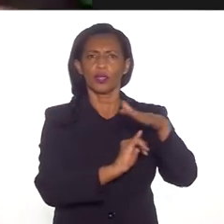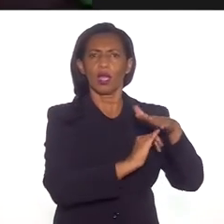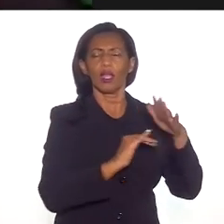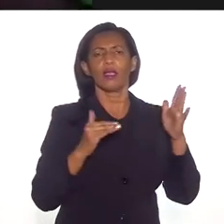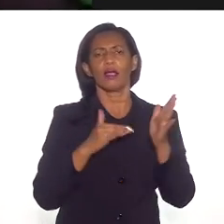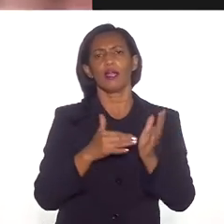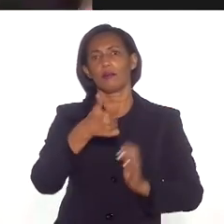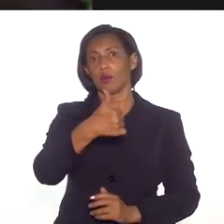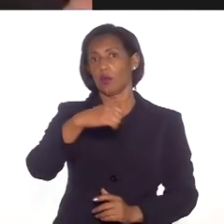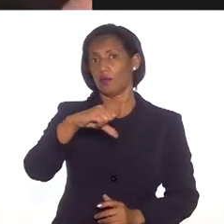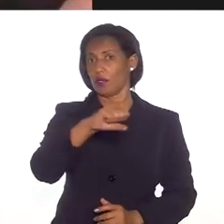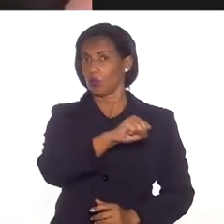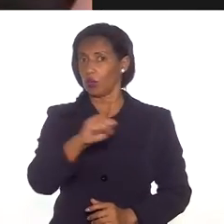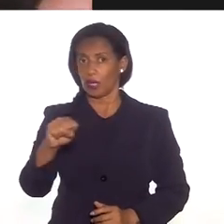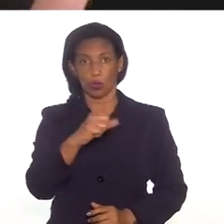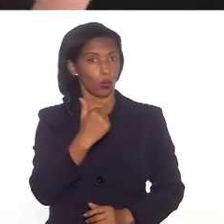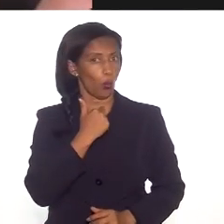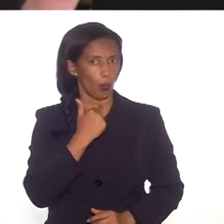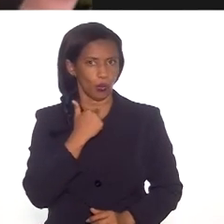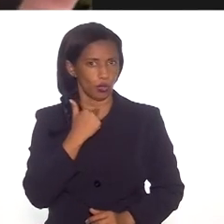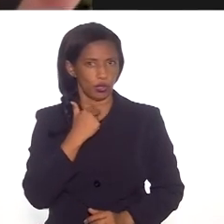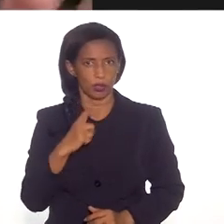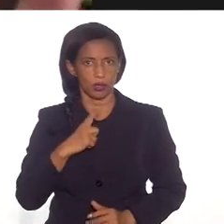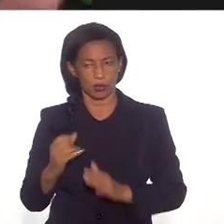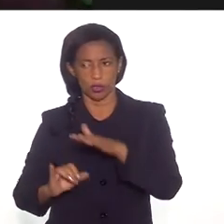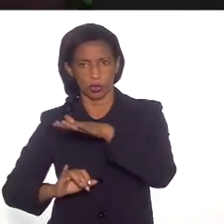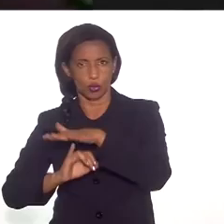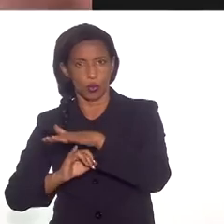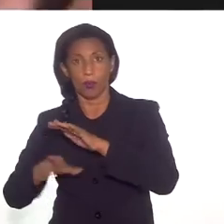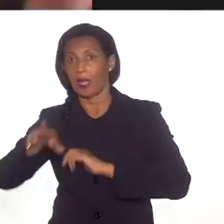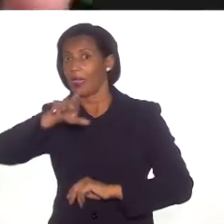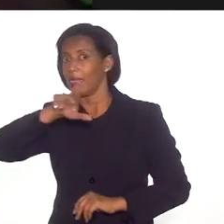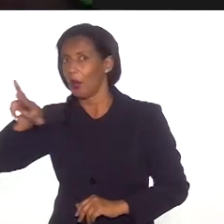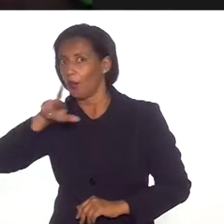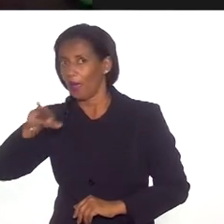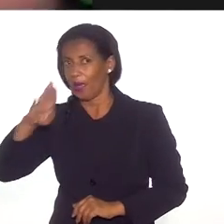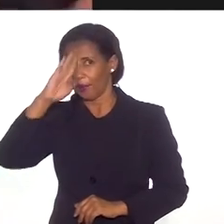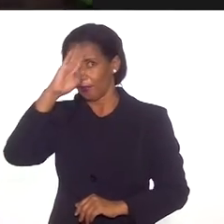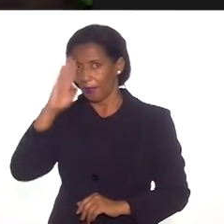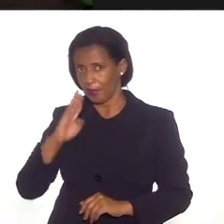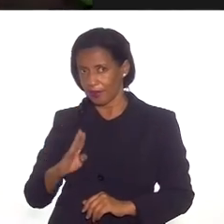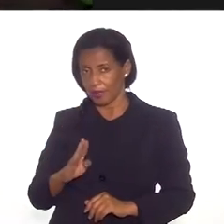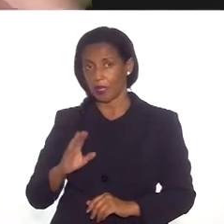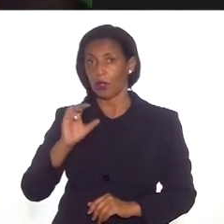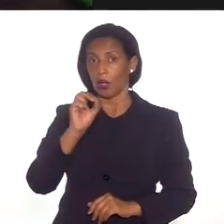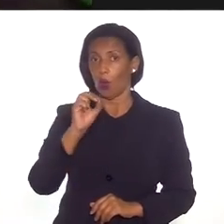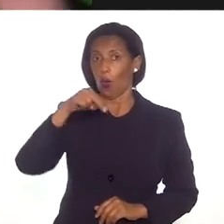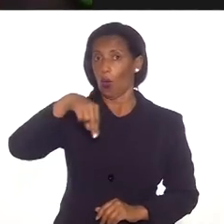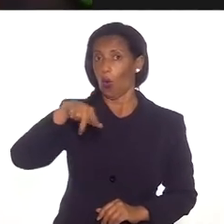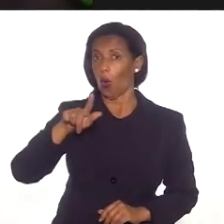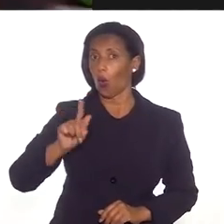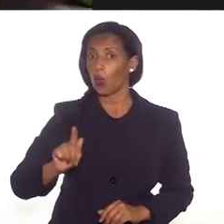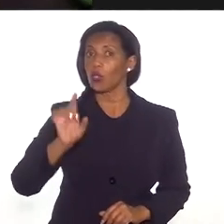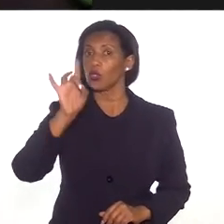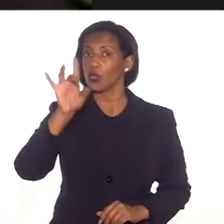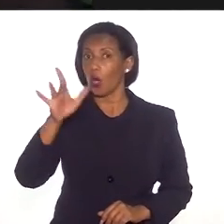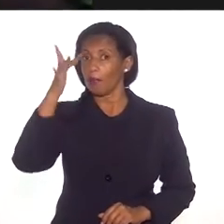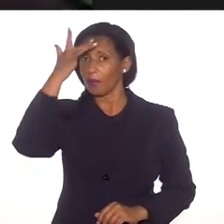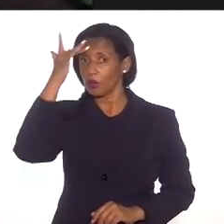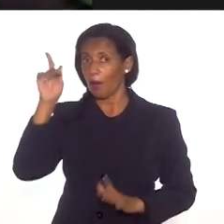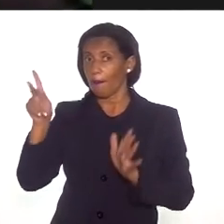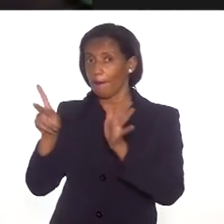até 1988 não podiam ser criadas, porque os indígenas não eram brasileiros, e só podem criar ONGs, por exemplo, que era